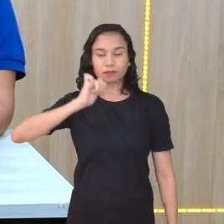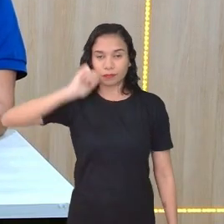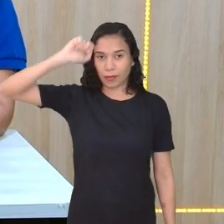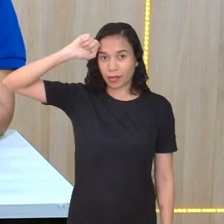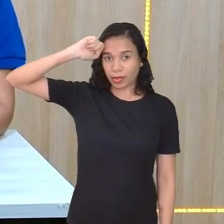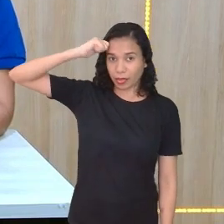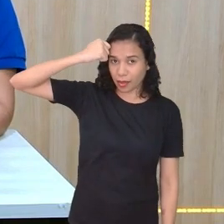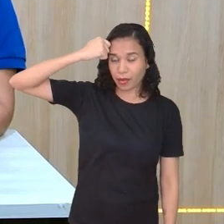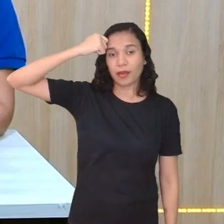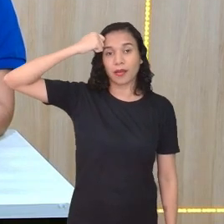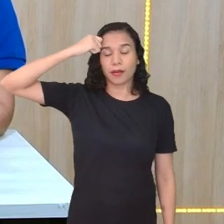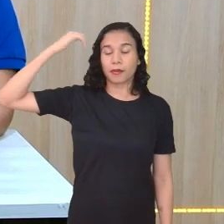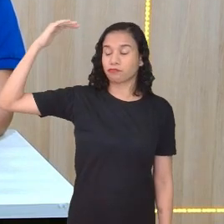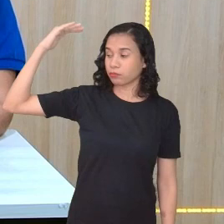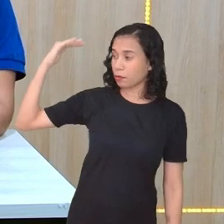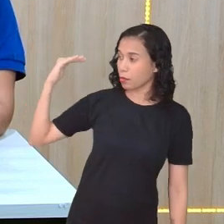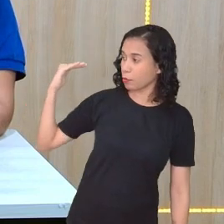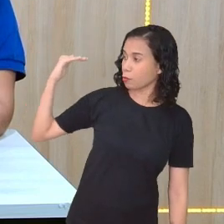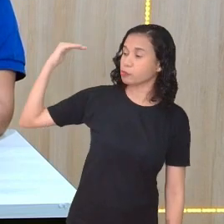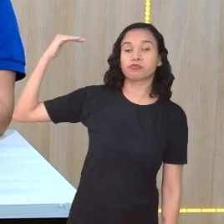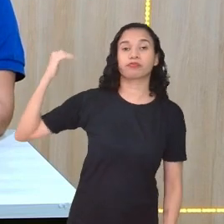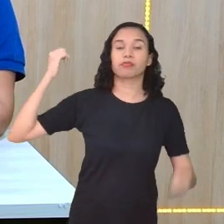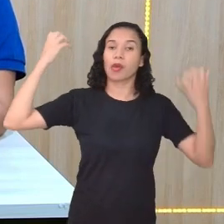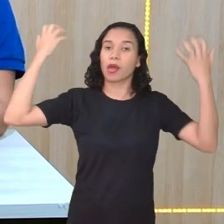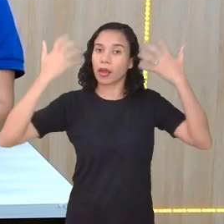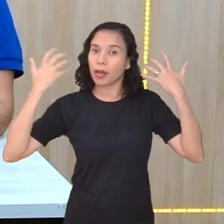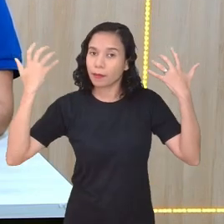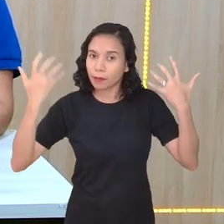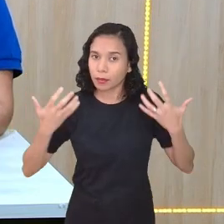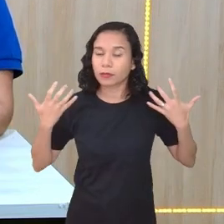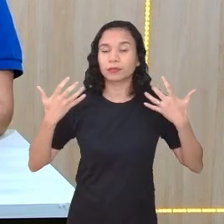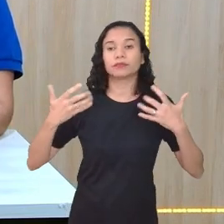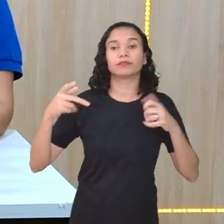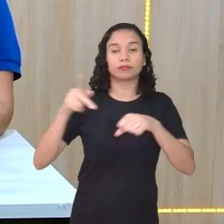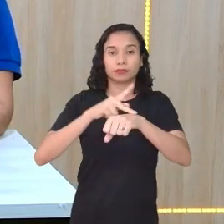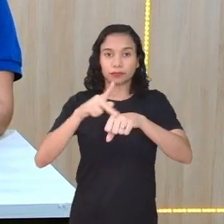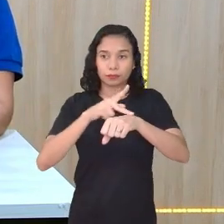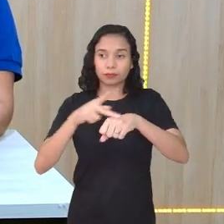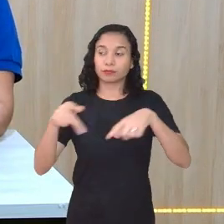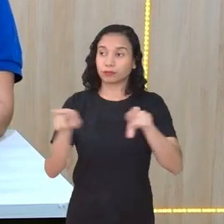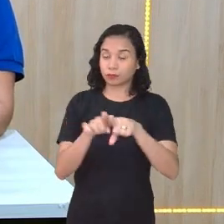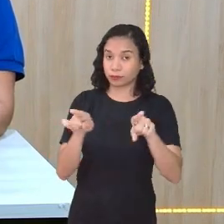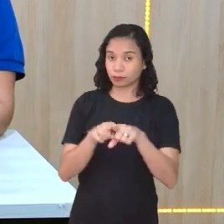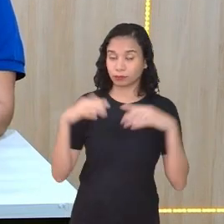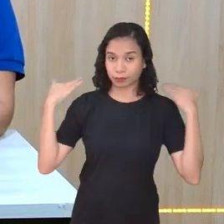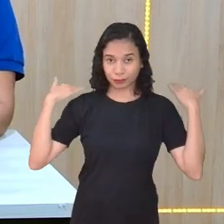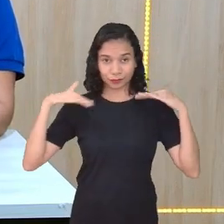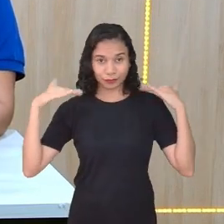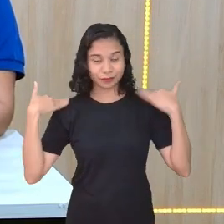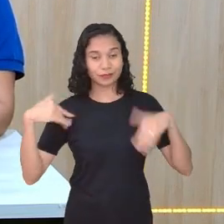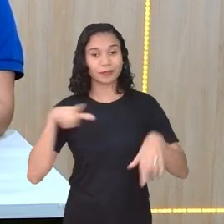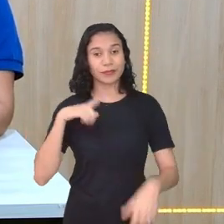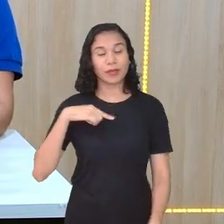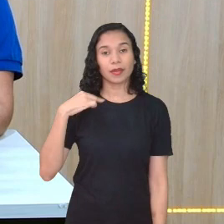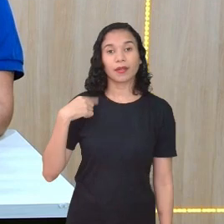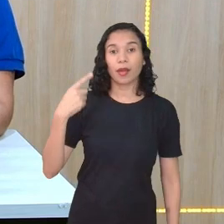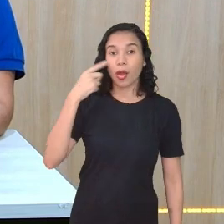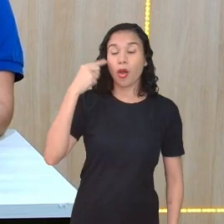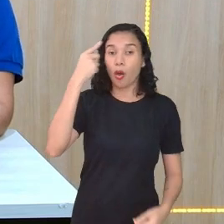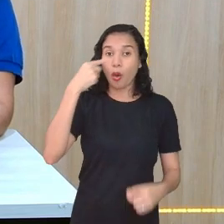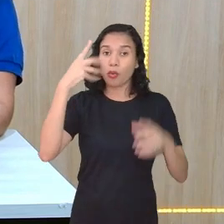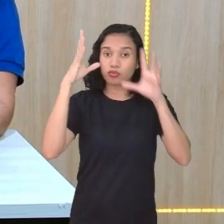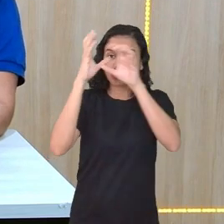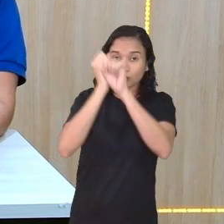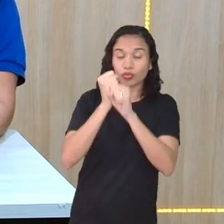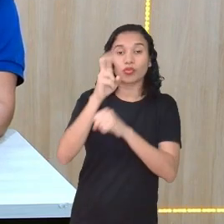mulher negra, de estatura madiana, cabelos cacheados, pretos, na altura dos ombros, tenho olhos escuros, uso